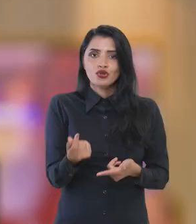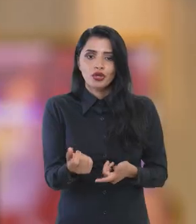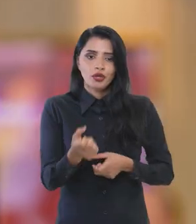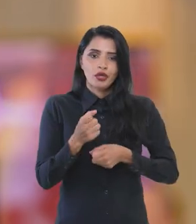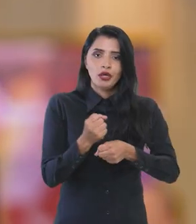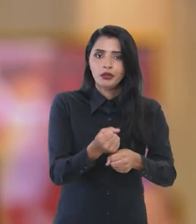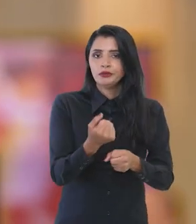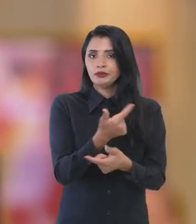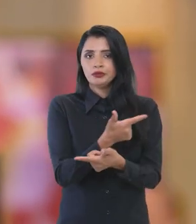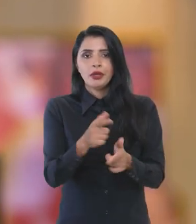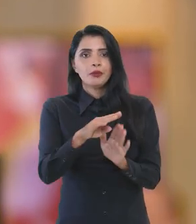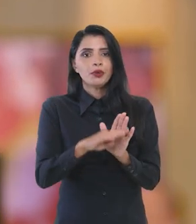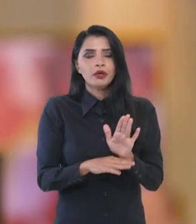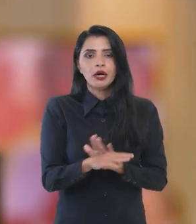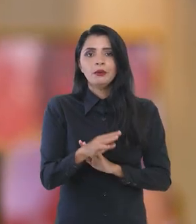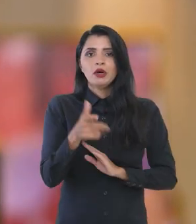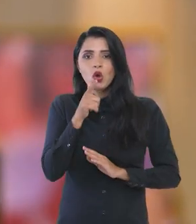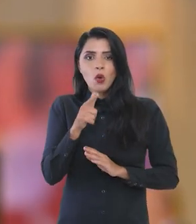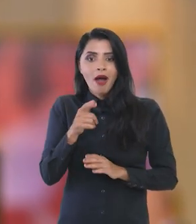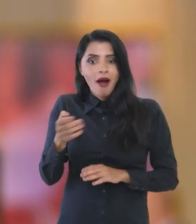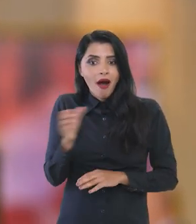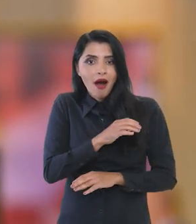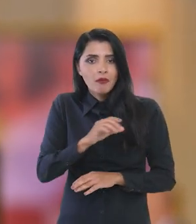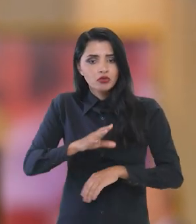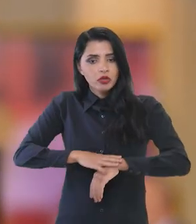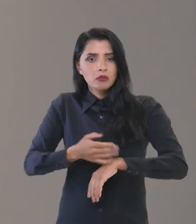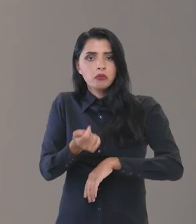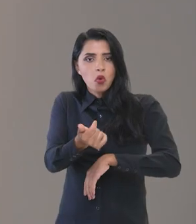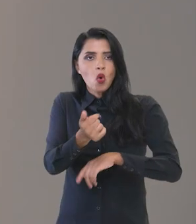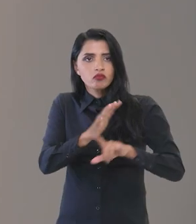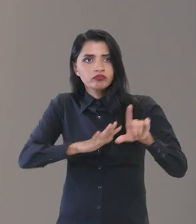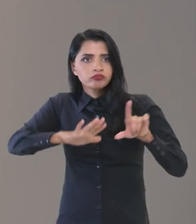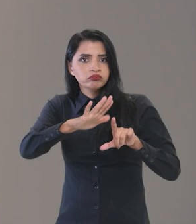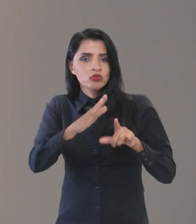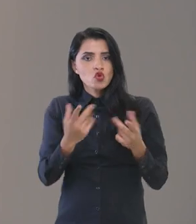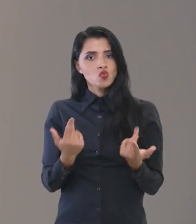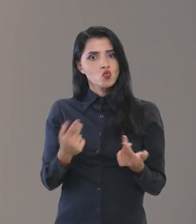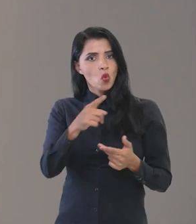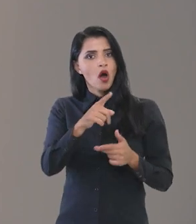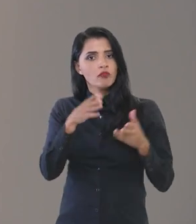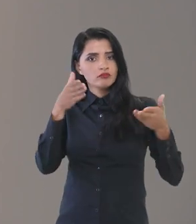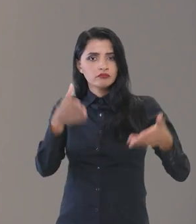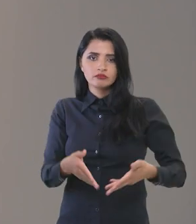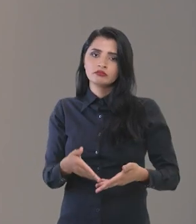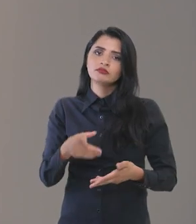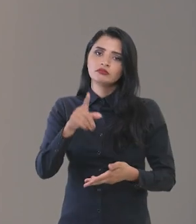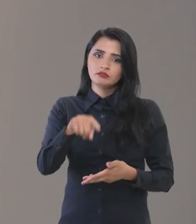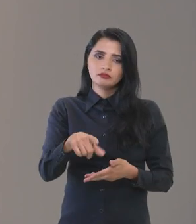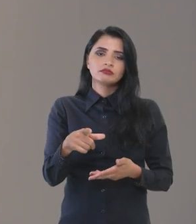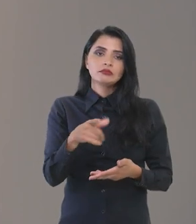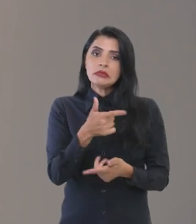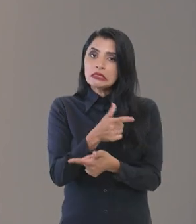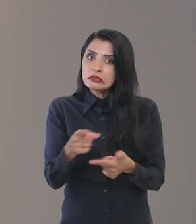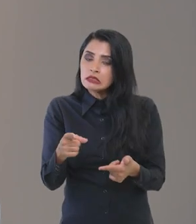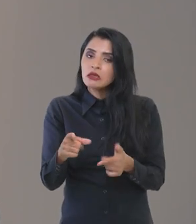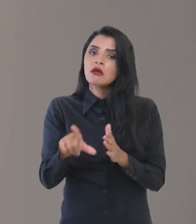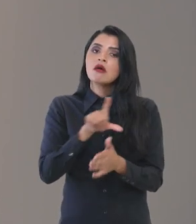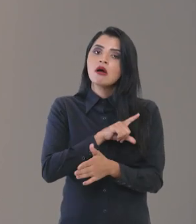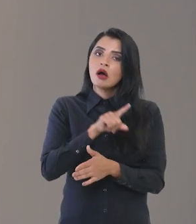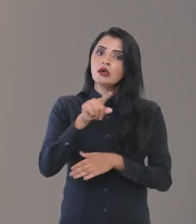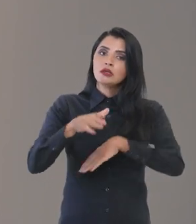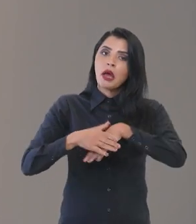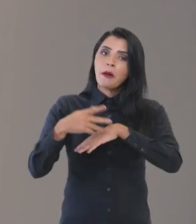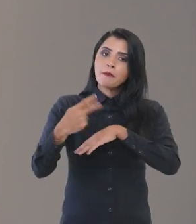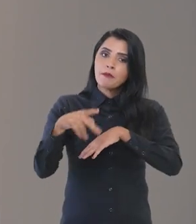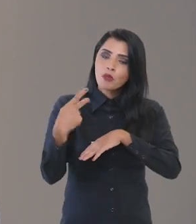sem orçamento, sem programas, levantar em tão pouco tempo uma plataforma robusta e participativa como essa, sem